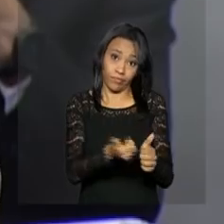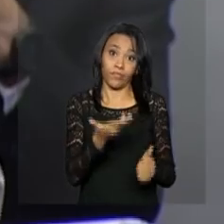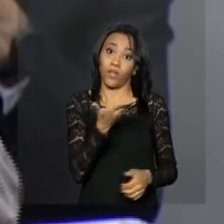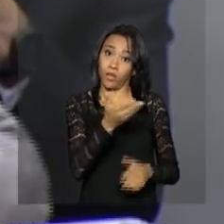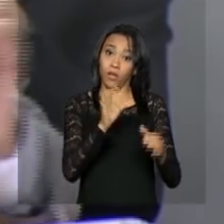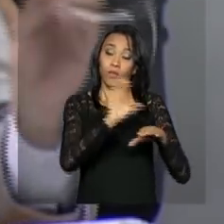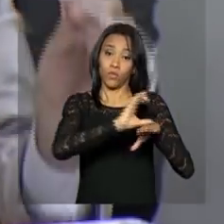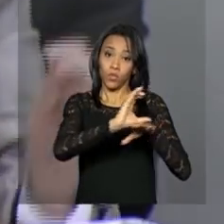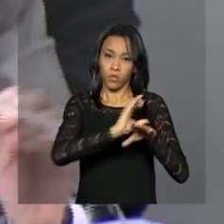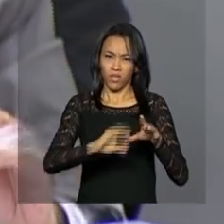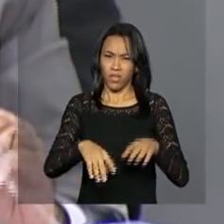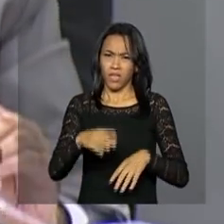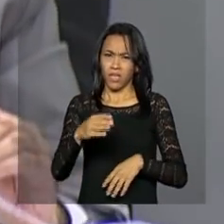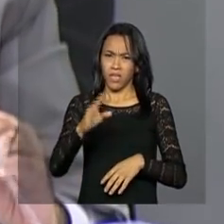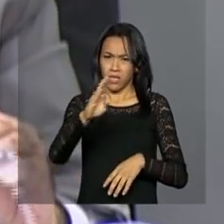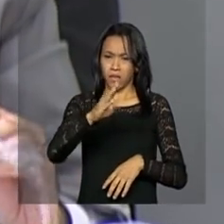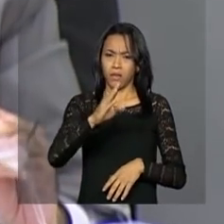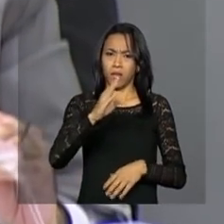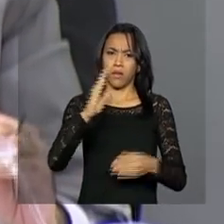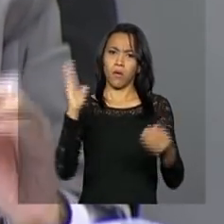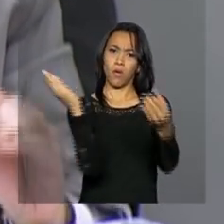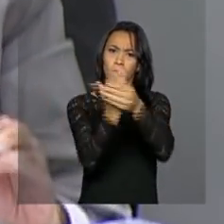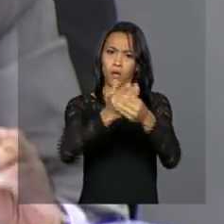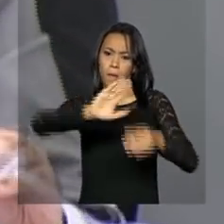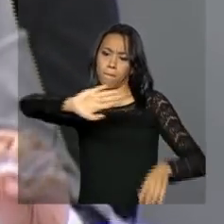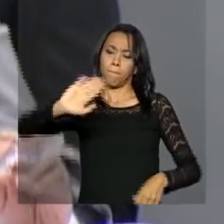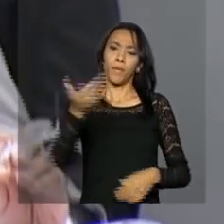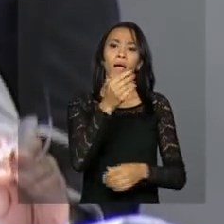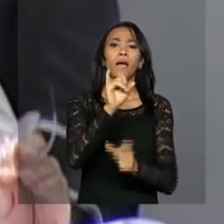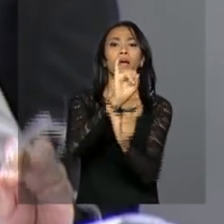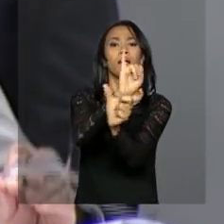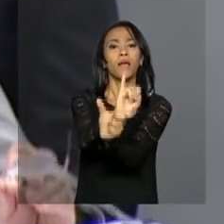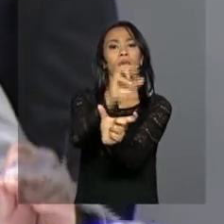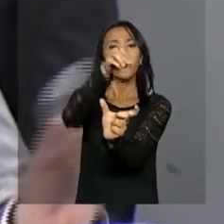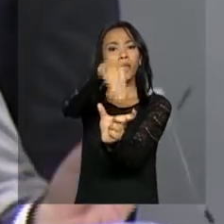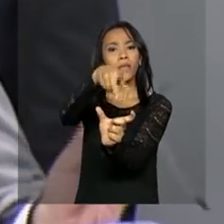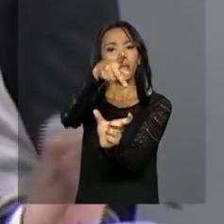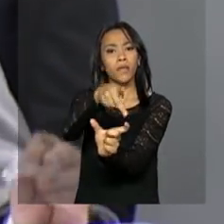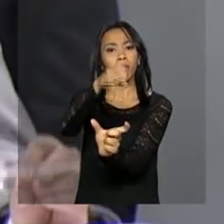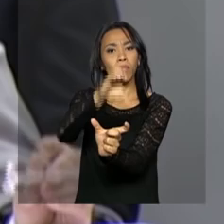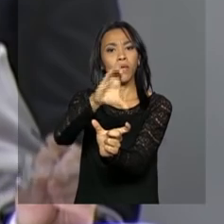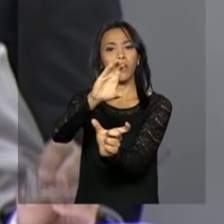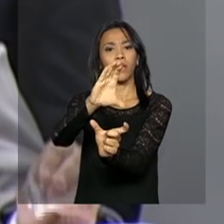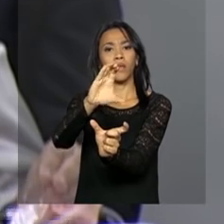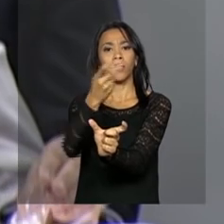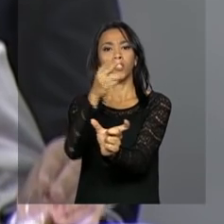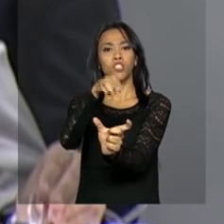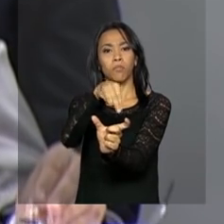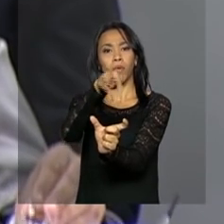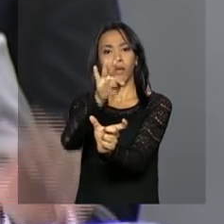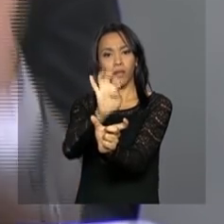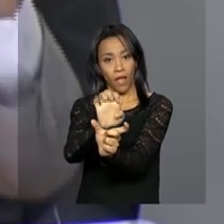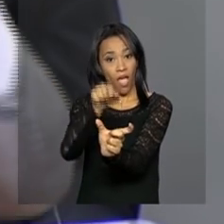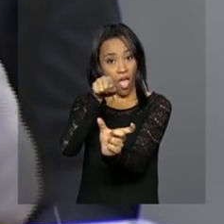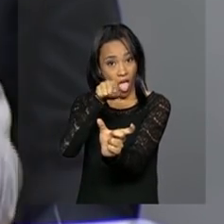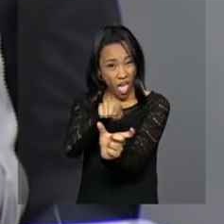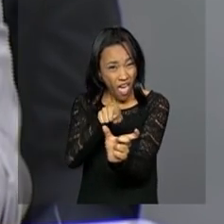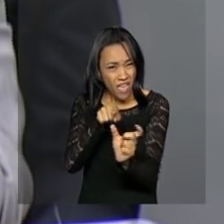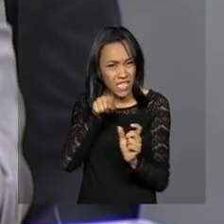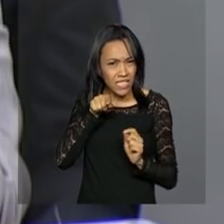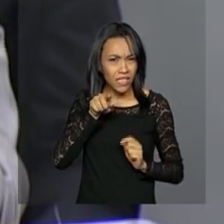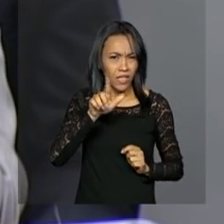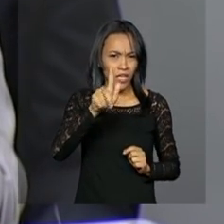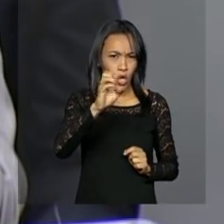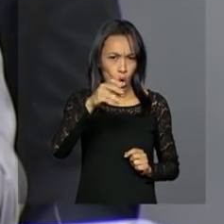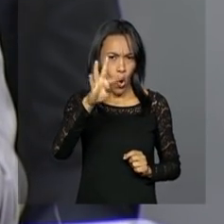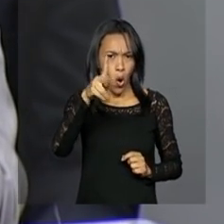Impeachment é golpe? Senhores deputados, senhoras deputadas. Pode ser ou não. É fato que o impeachment está